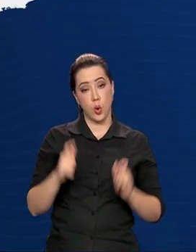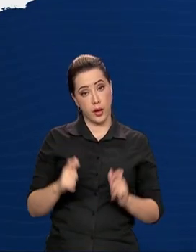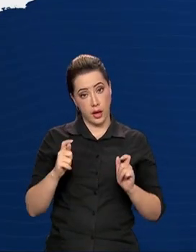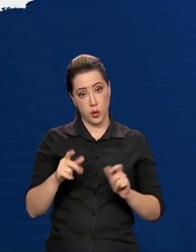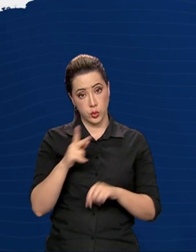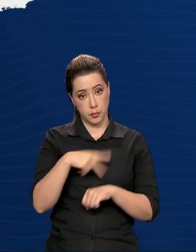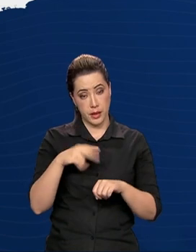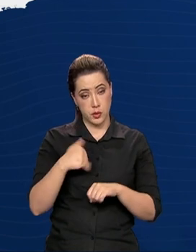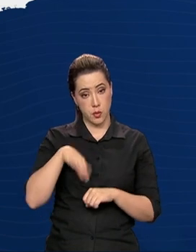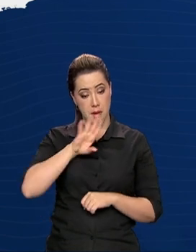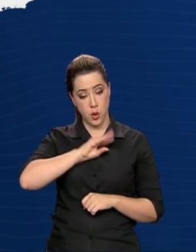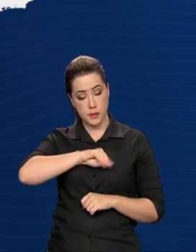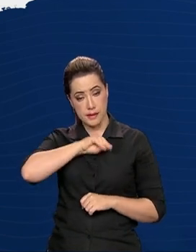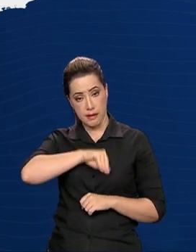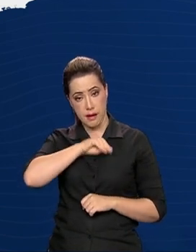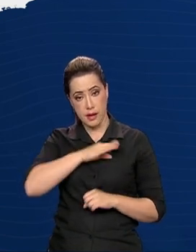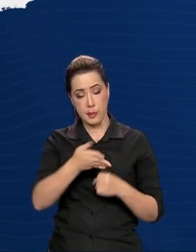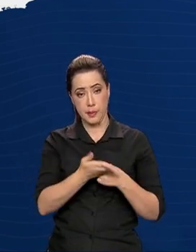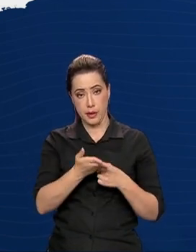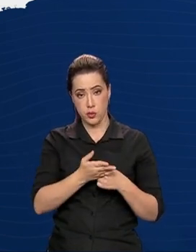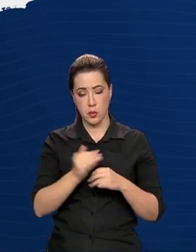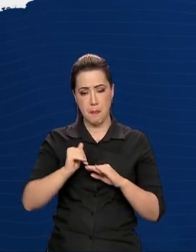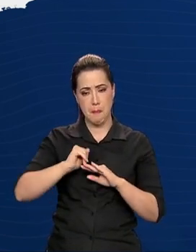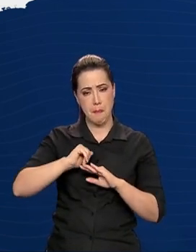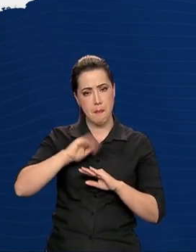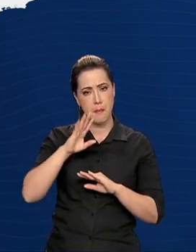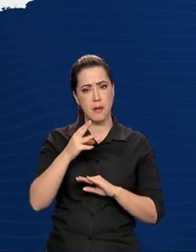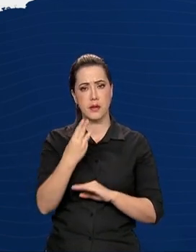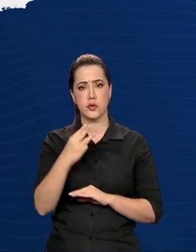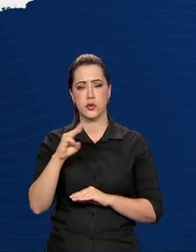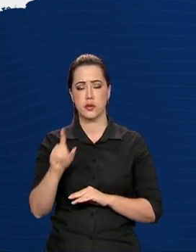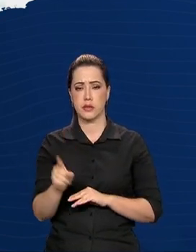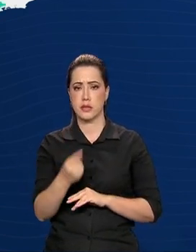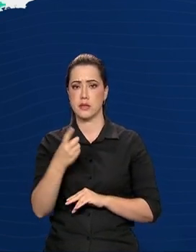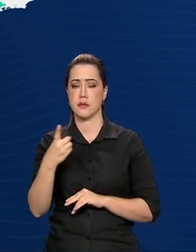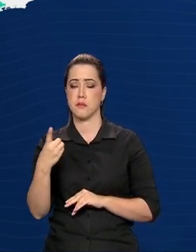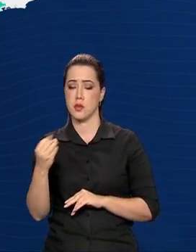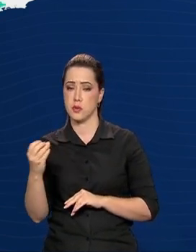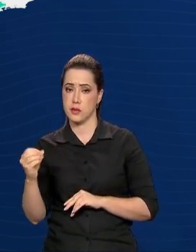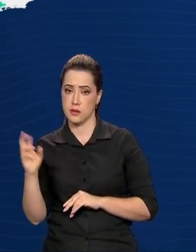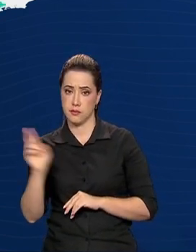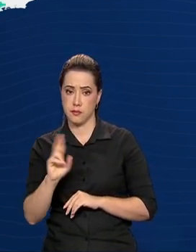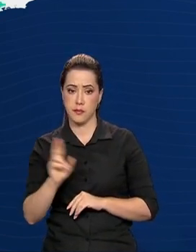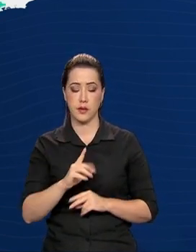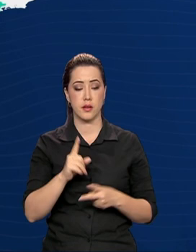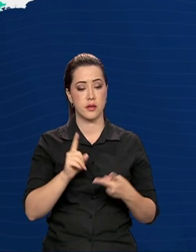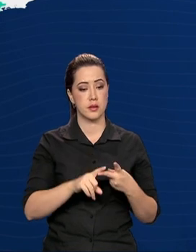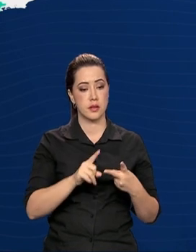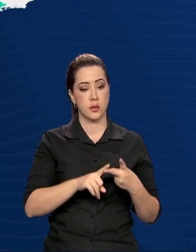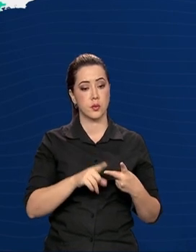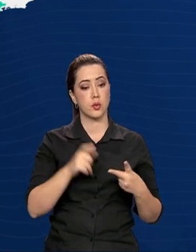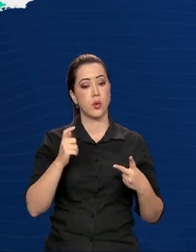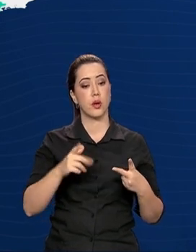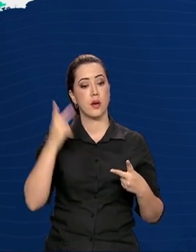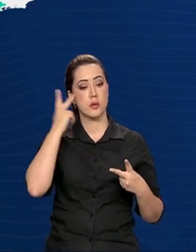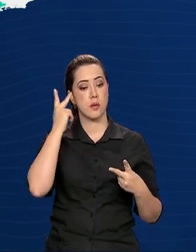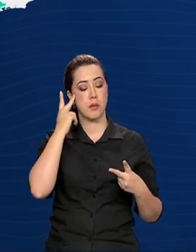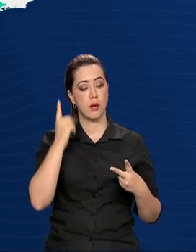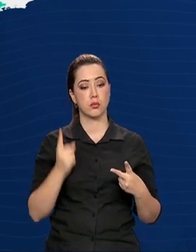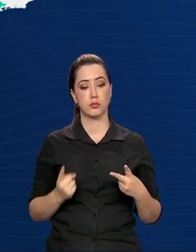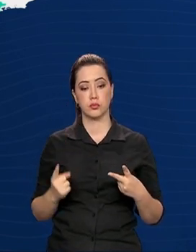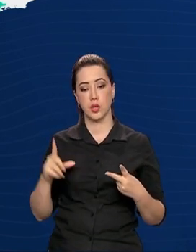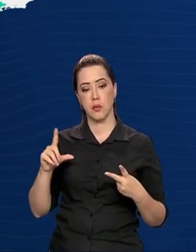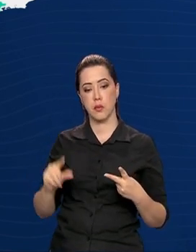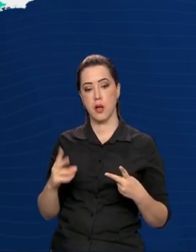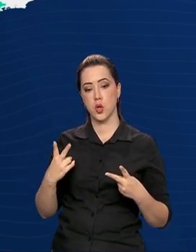a maior renda média per capita, ultrapassando os R$ 3.100. Em segundo lugar, vem o estado de São Paulo, com pouco